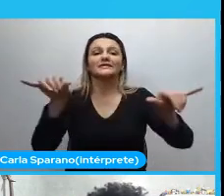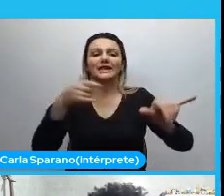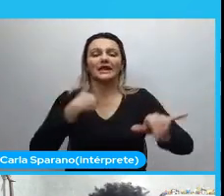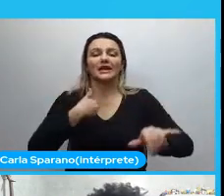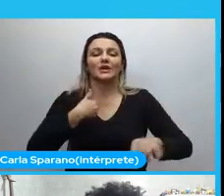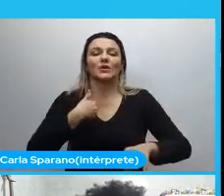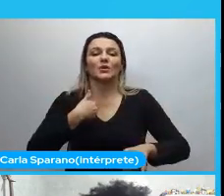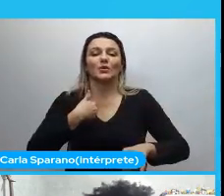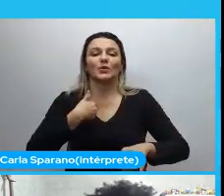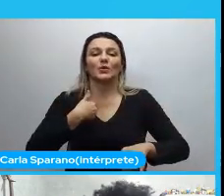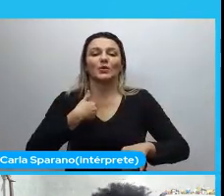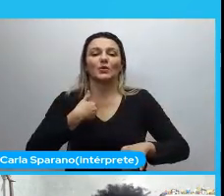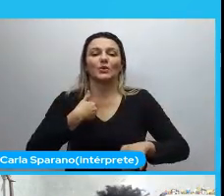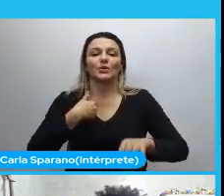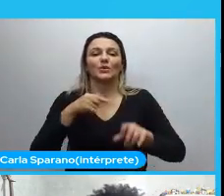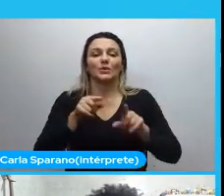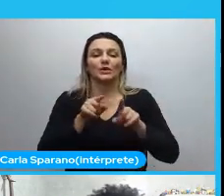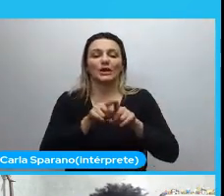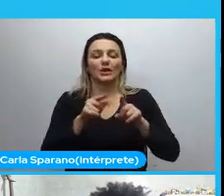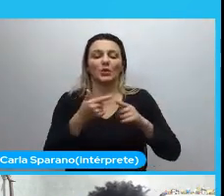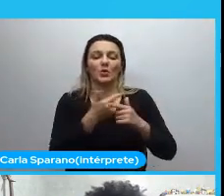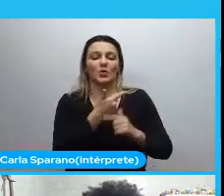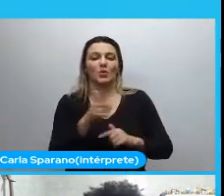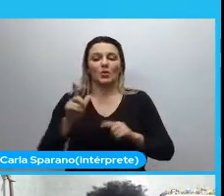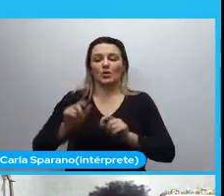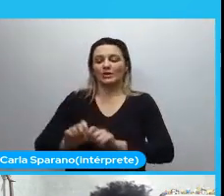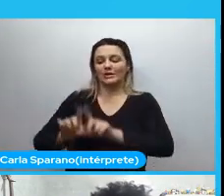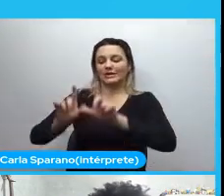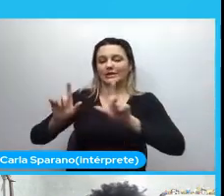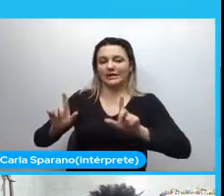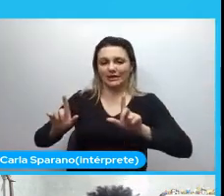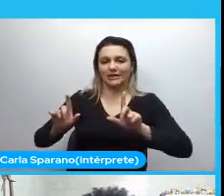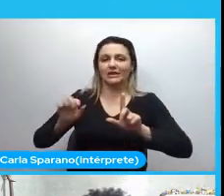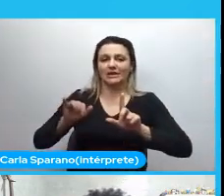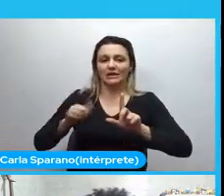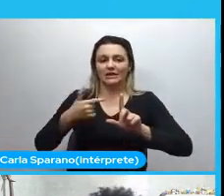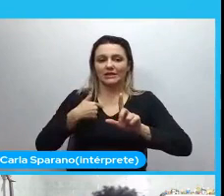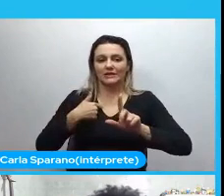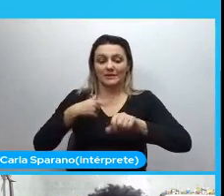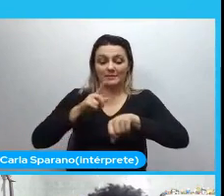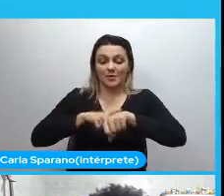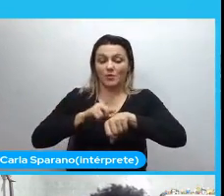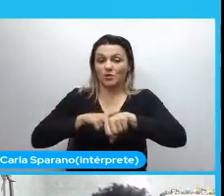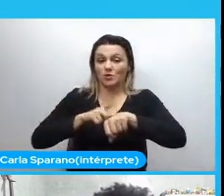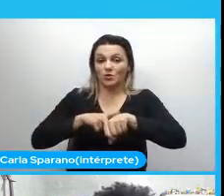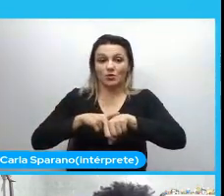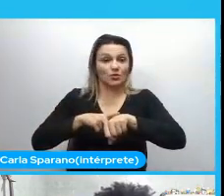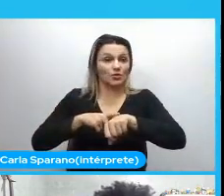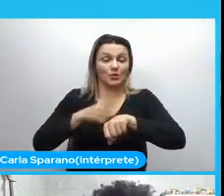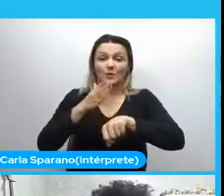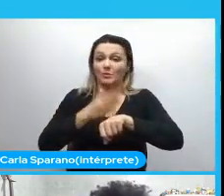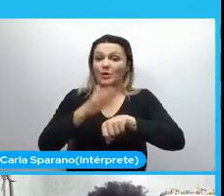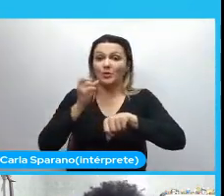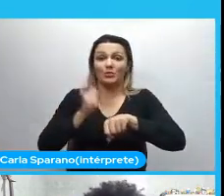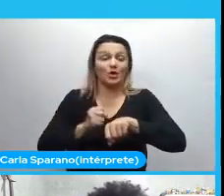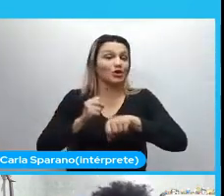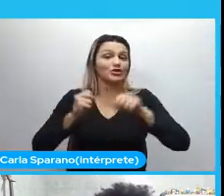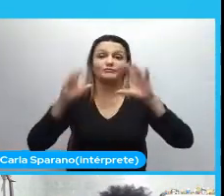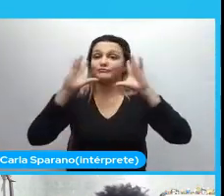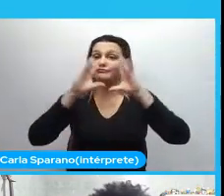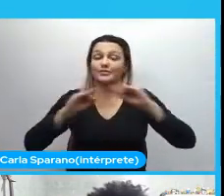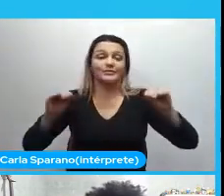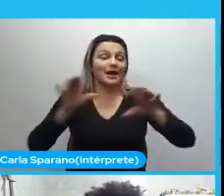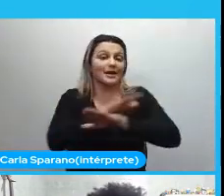com... Eu estou em uma outra tela aqui. Então, façam igual a slide e tal. Que se der o meu minuto, apareçam aí do nada. E digam, então, acabou,